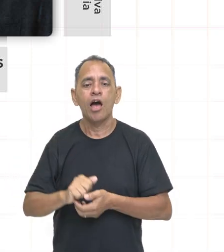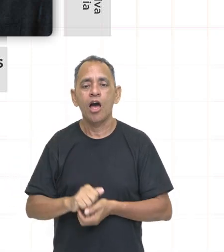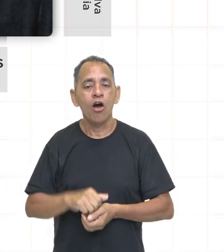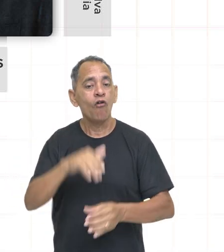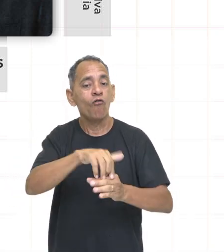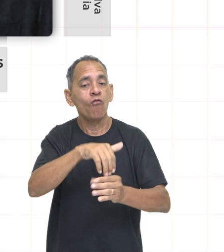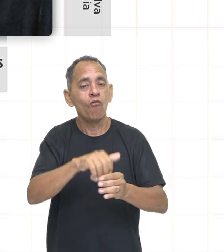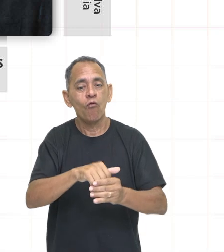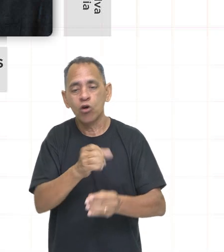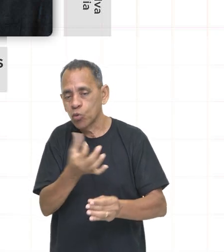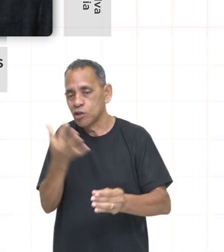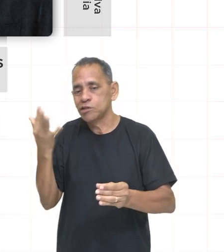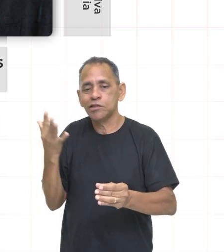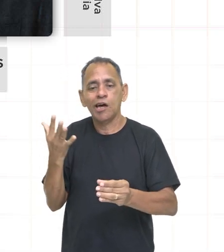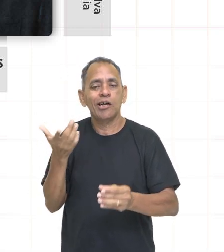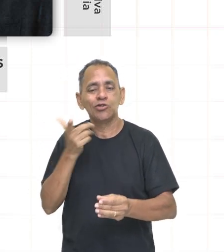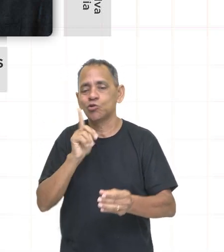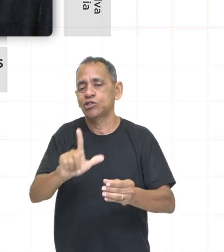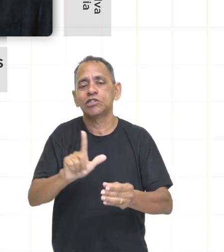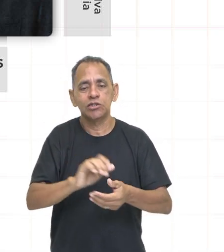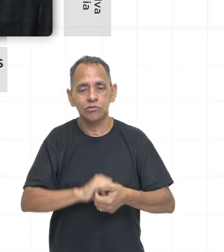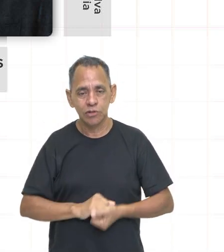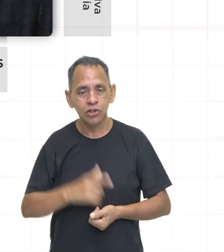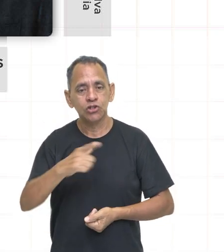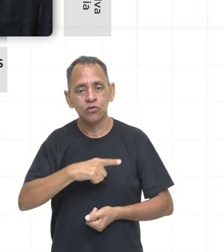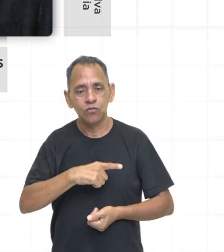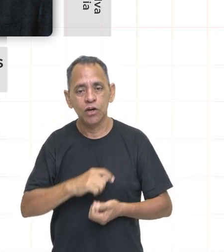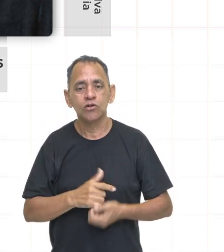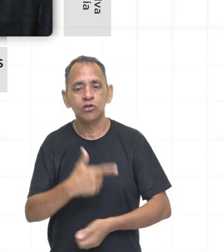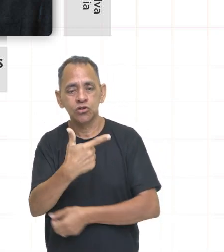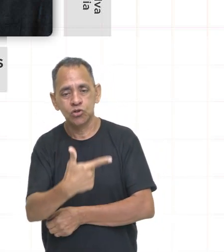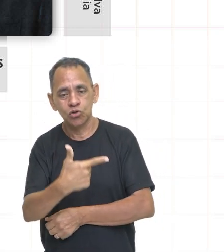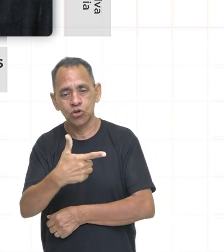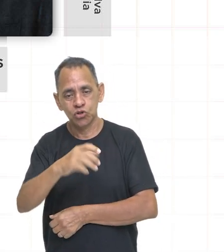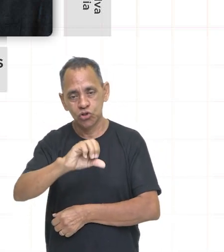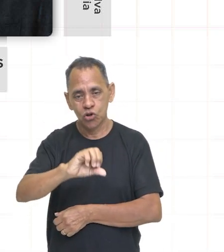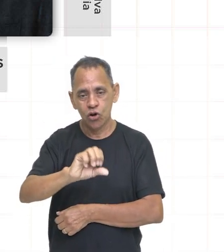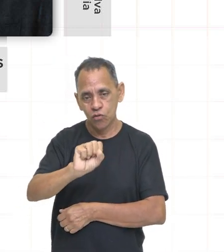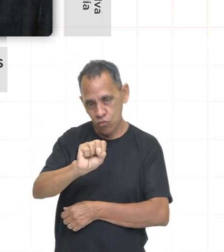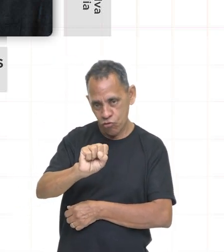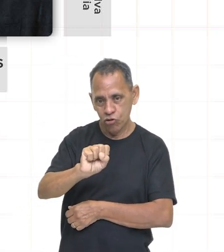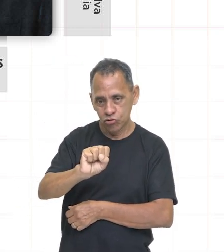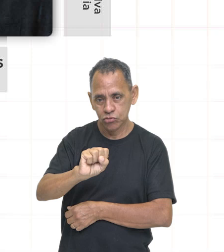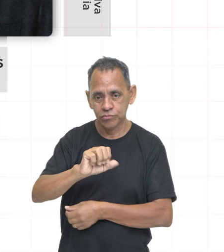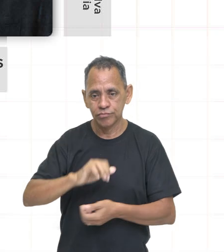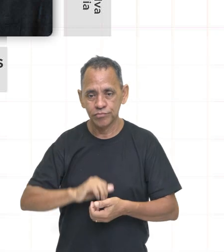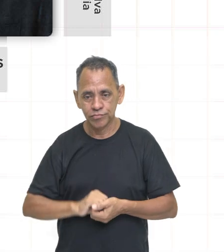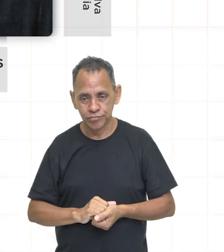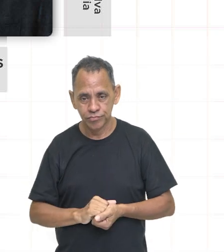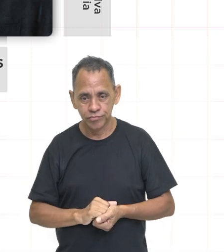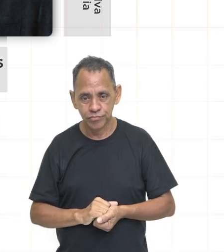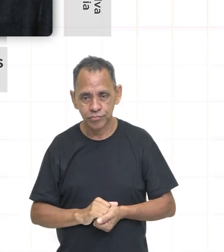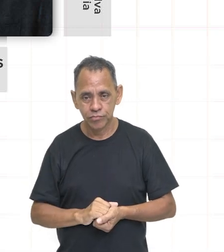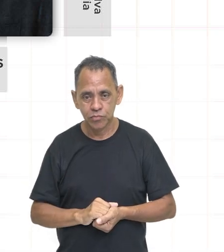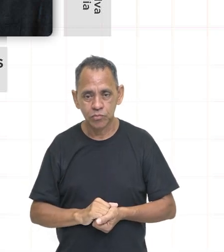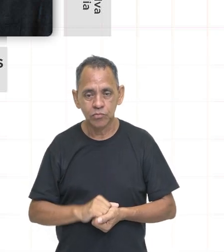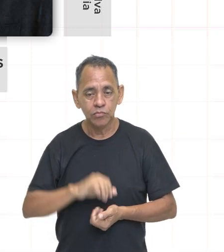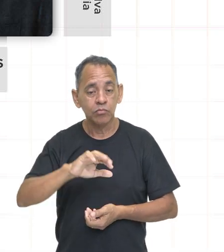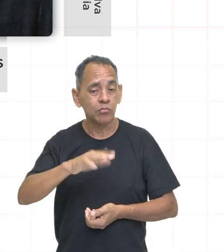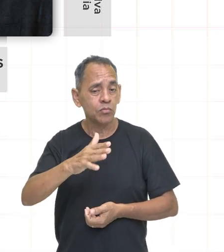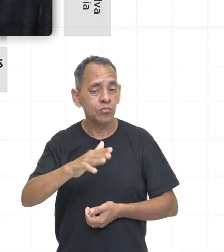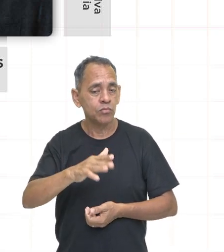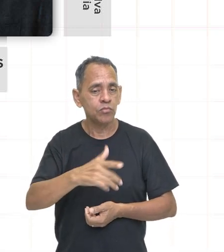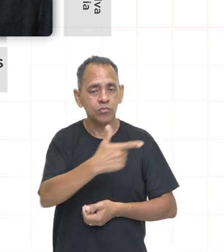e obteve 298. Foi por pouco mais de 22